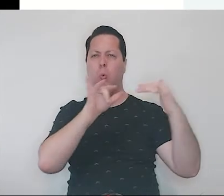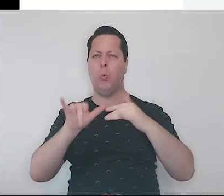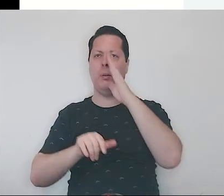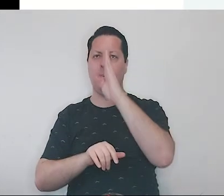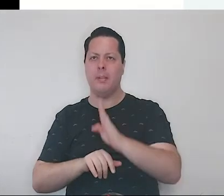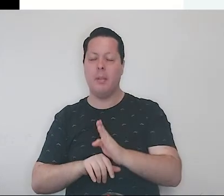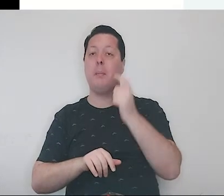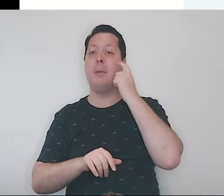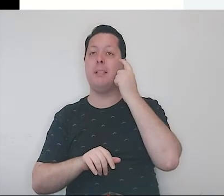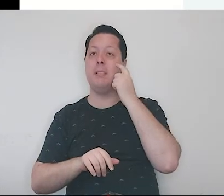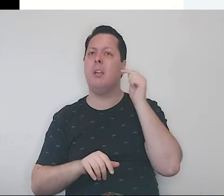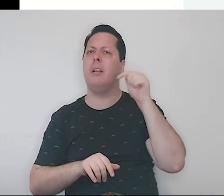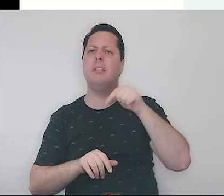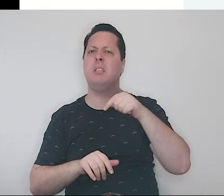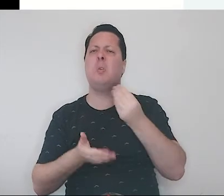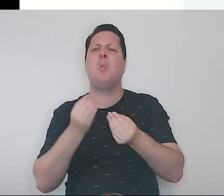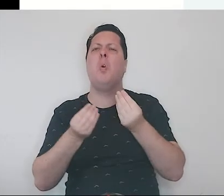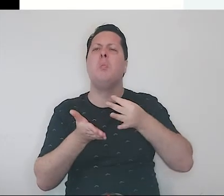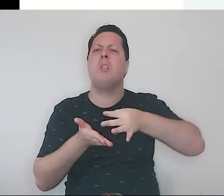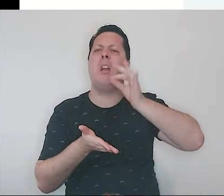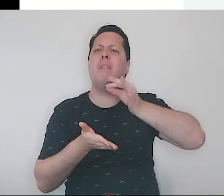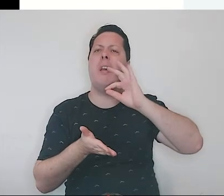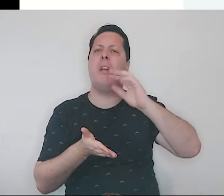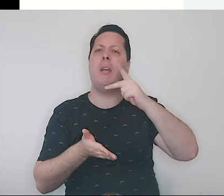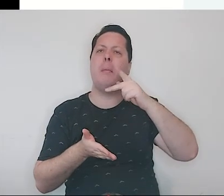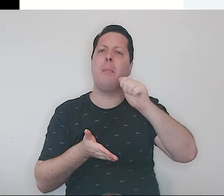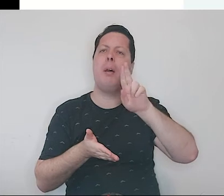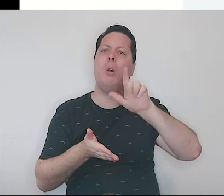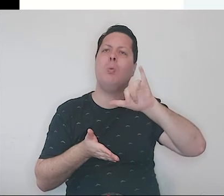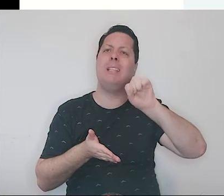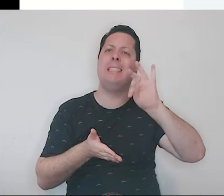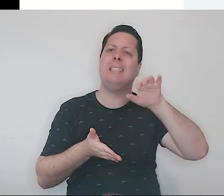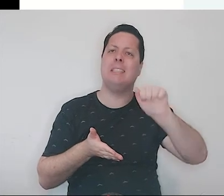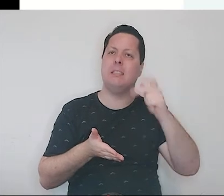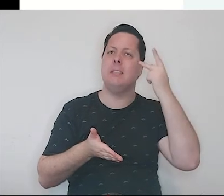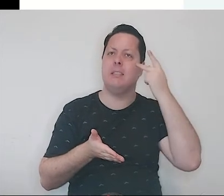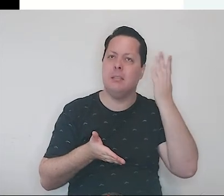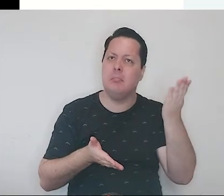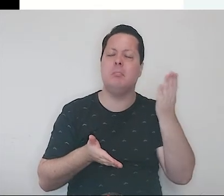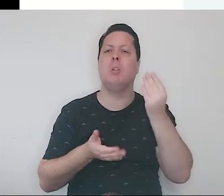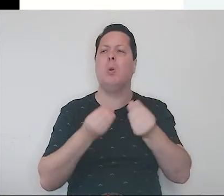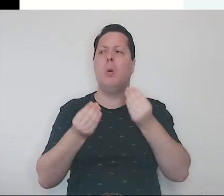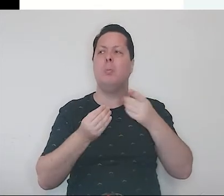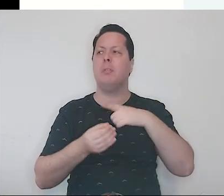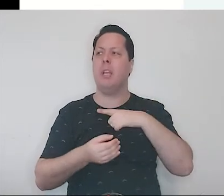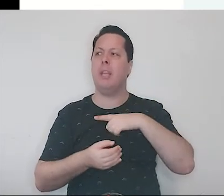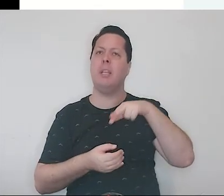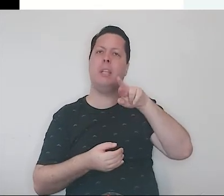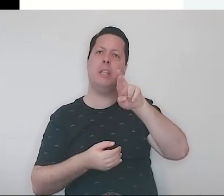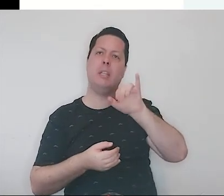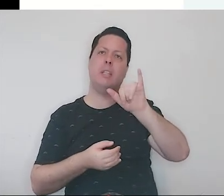de café paulista, como é que surgiu? O Uriu Mizuno, presidente da Companhia de Imigração Imperial,